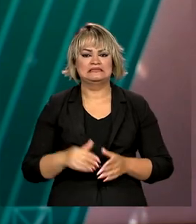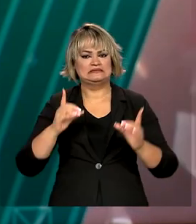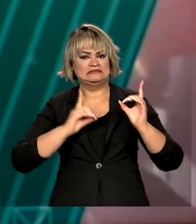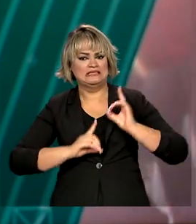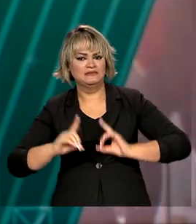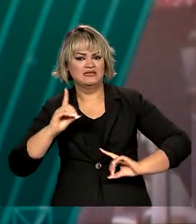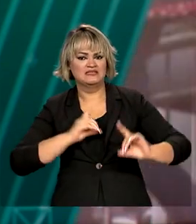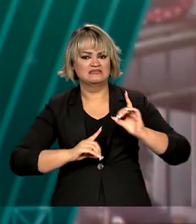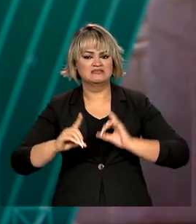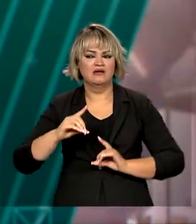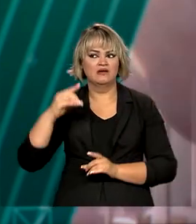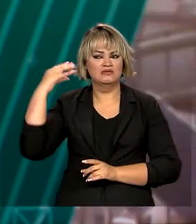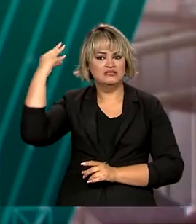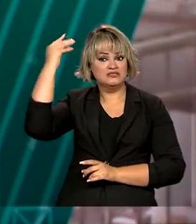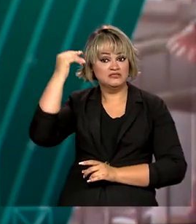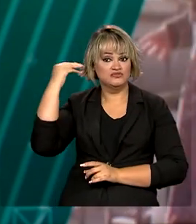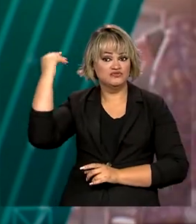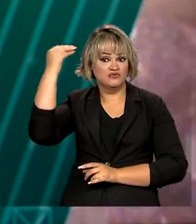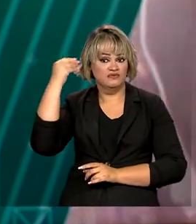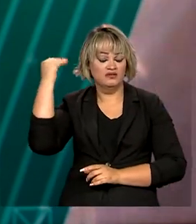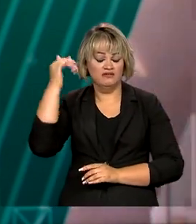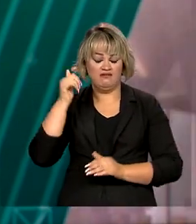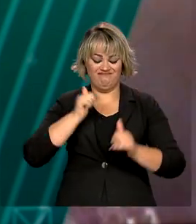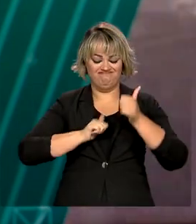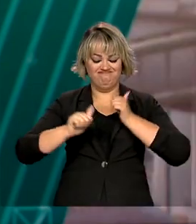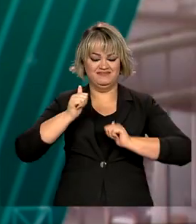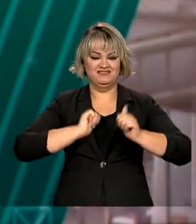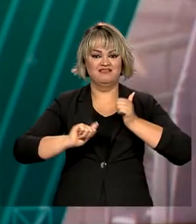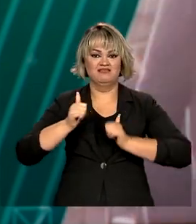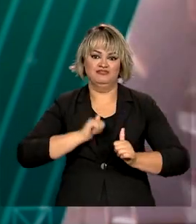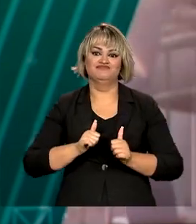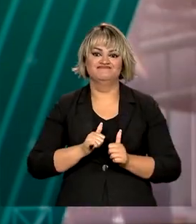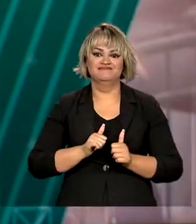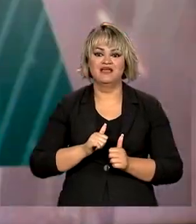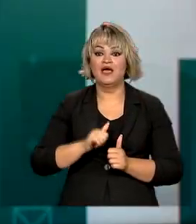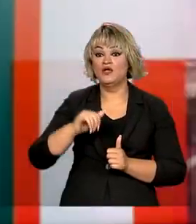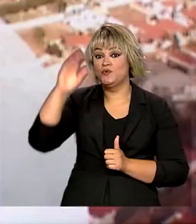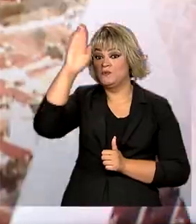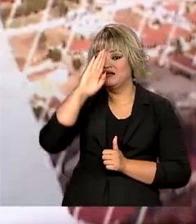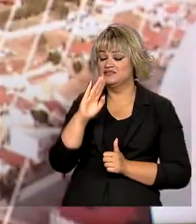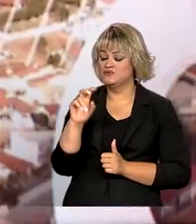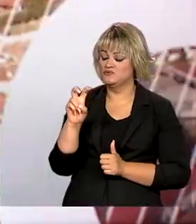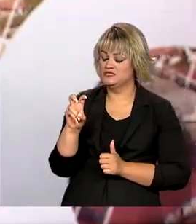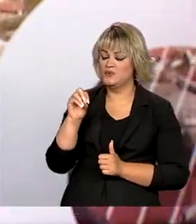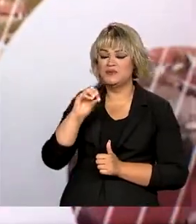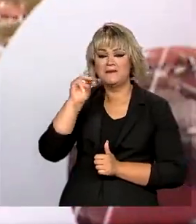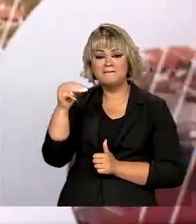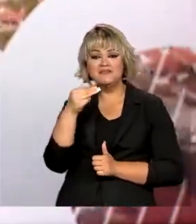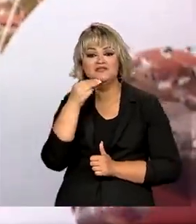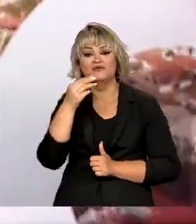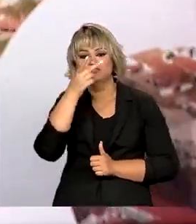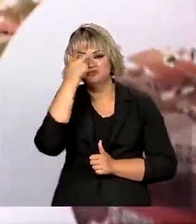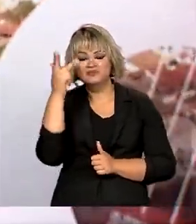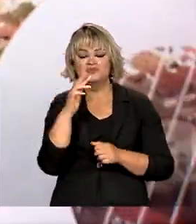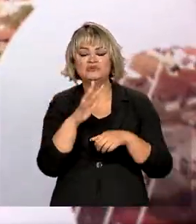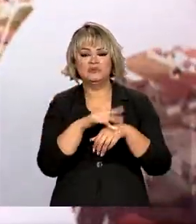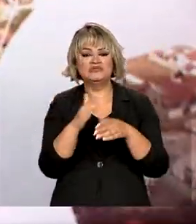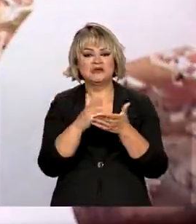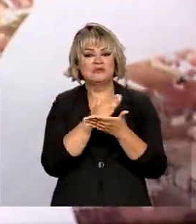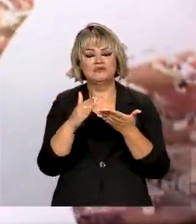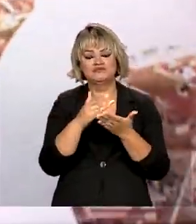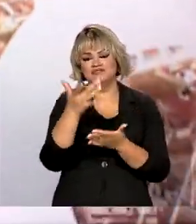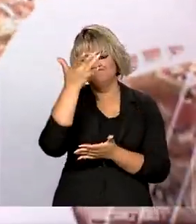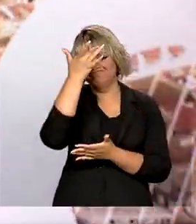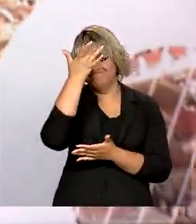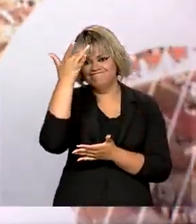Depressão, esquizofrenia, ansiedade. No Brasil, cerca de 50 milhões de pessoas sofrem com algum tipo de doença mental.